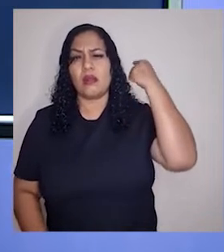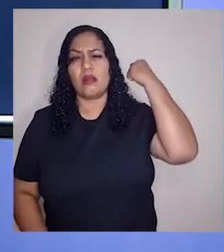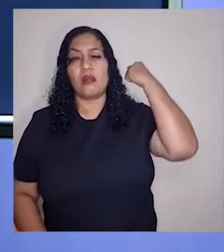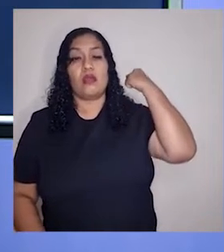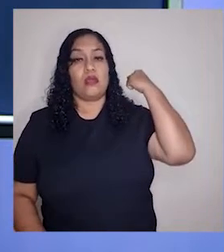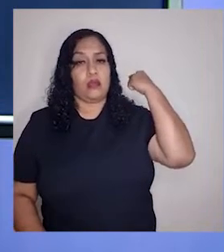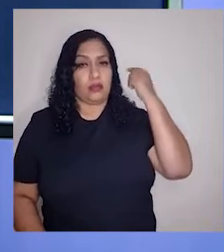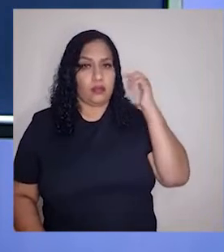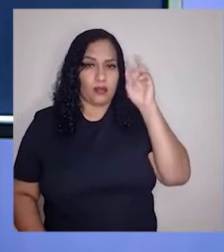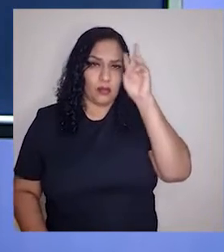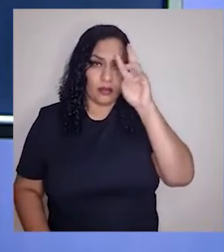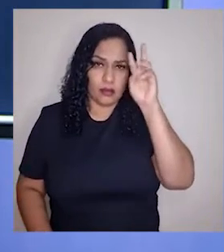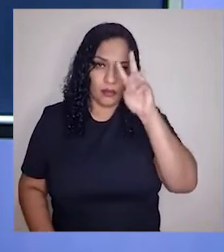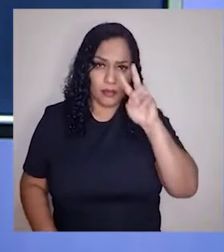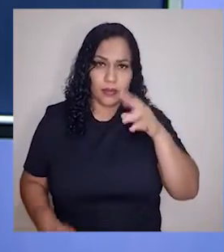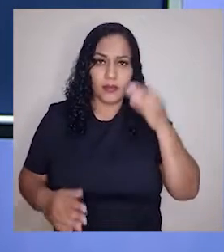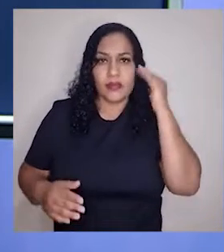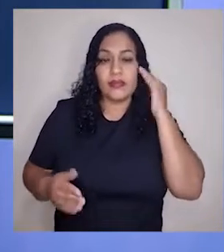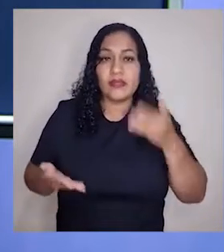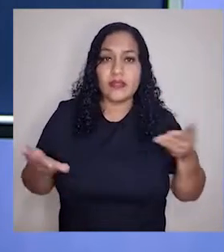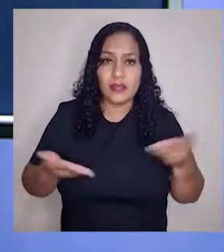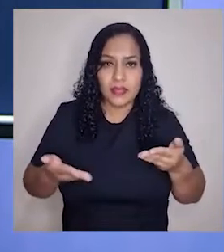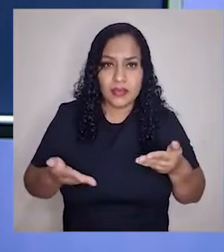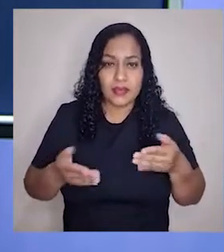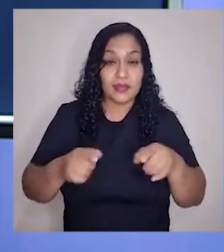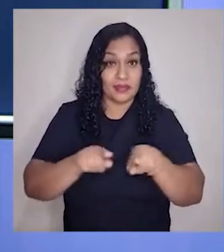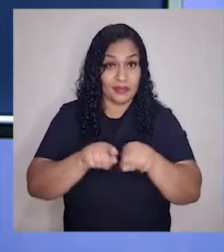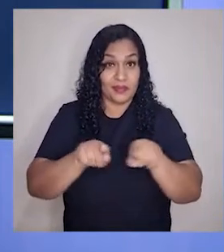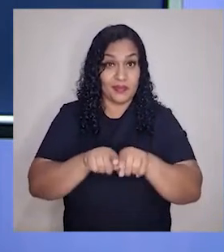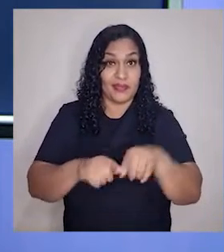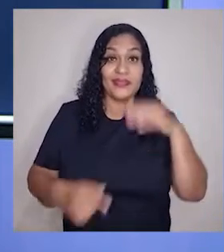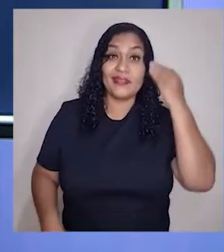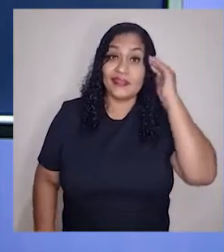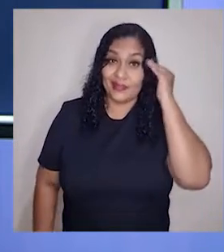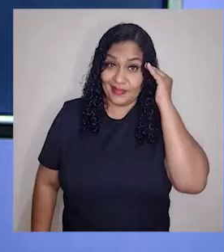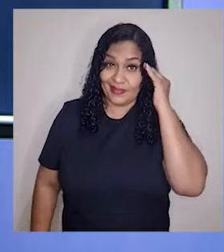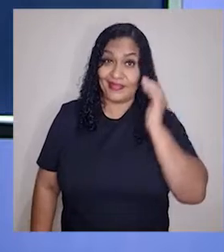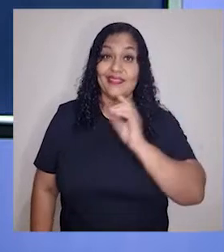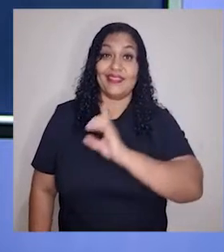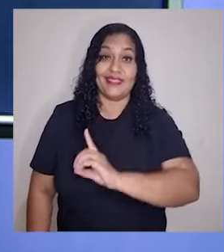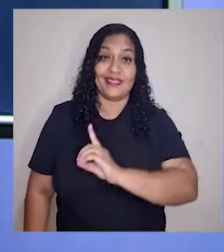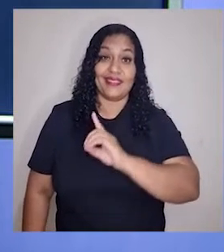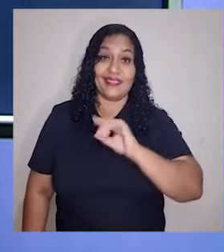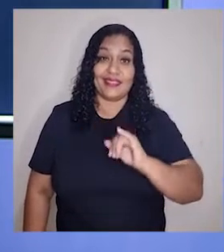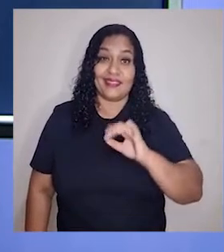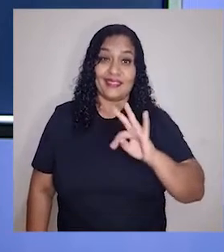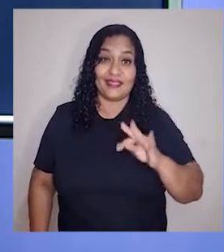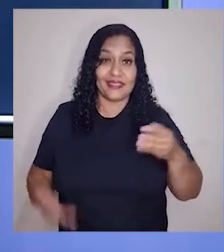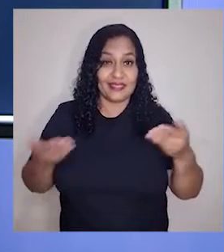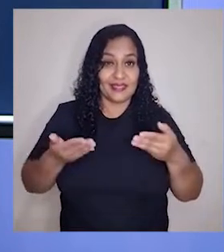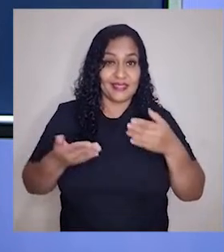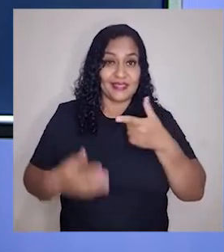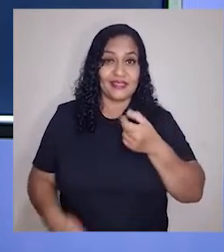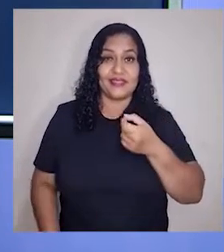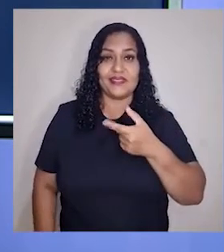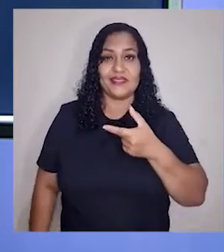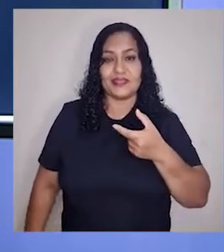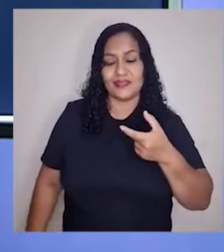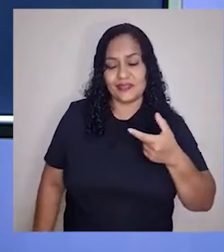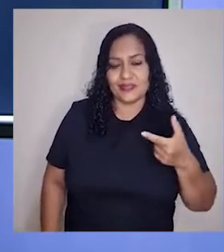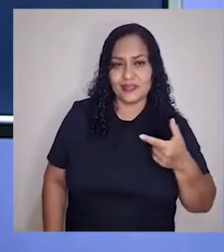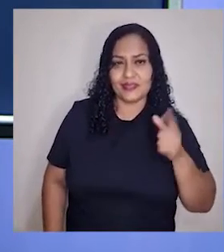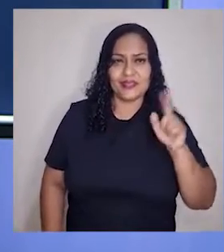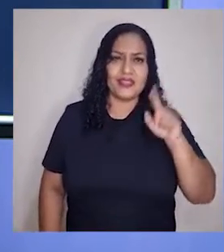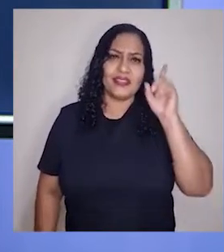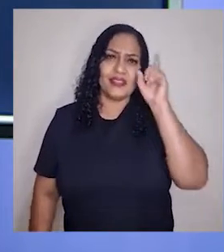passado para compreender o hoje. E outra coisa, compreender a DIT hoje, hoje do 22, está cada